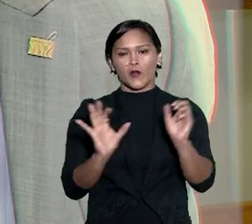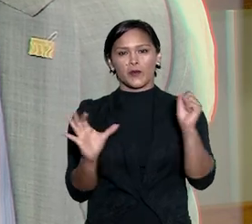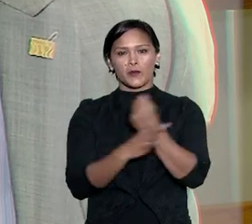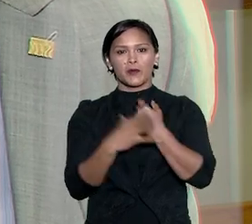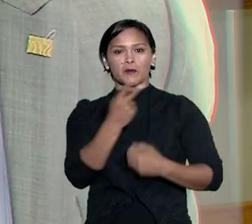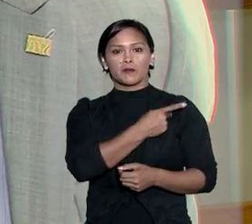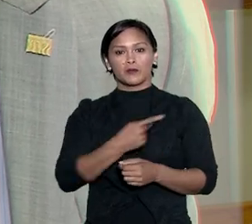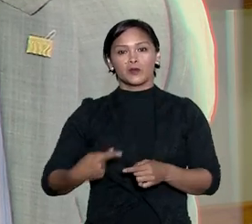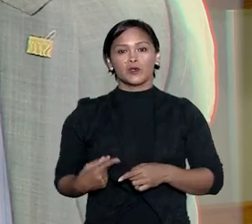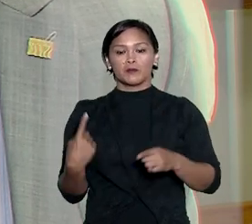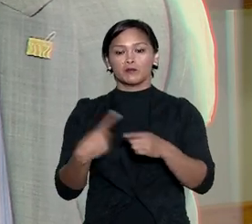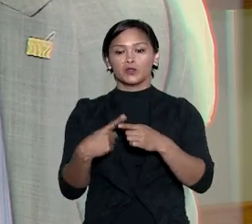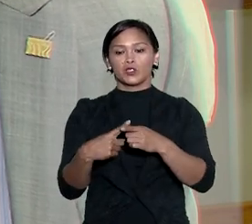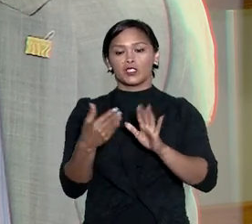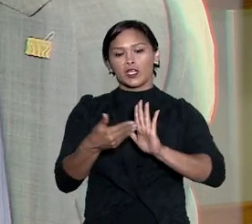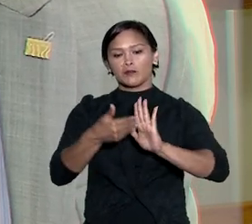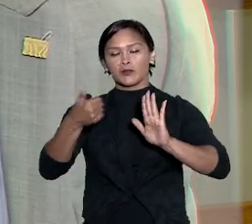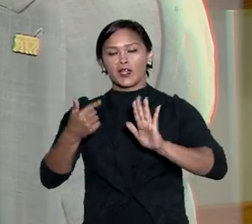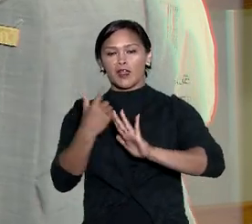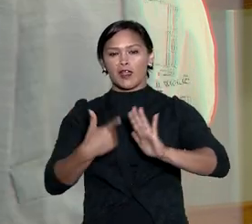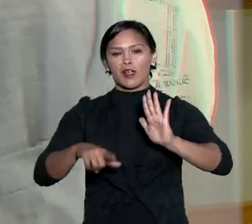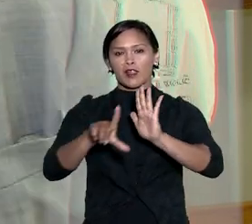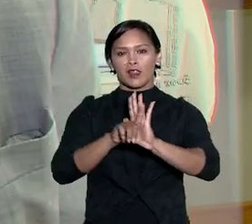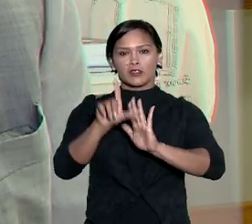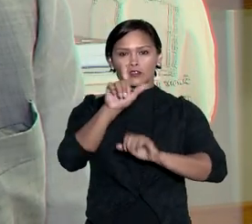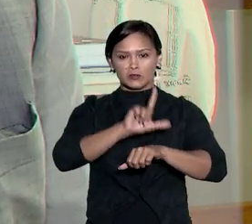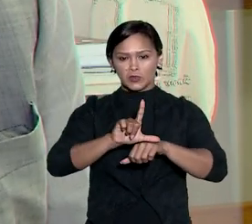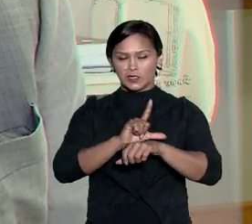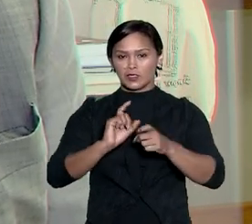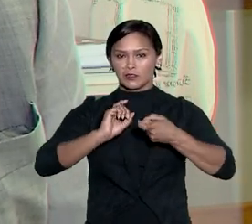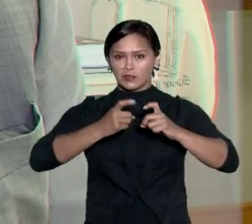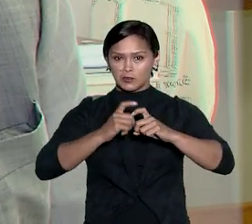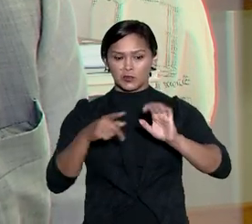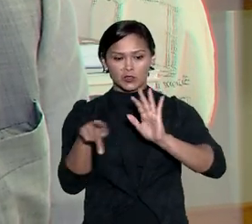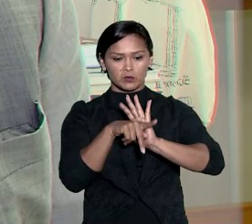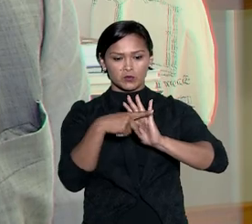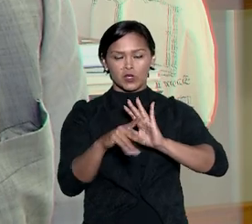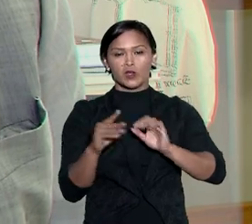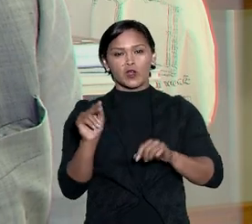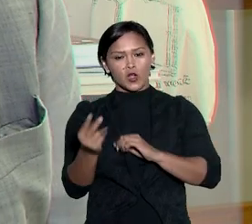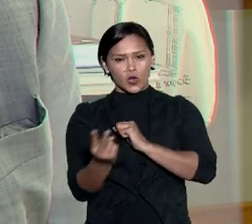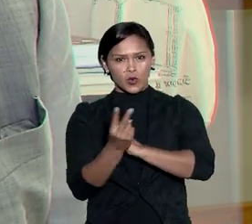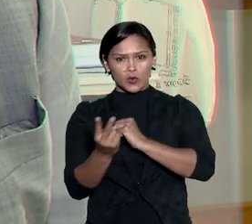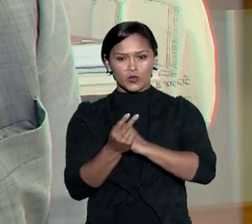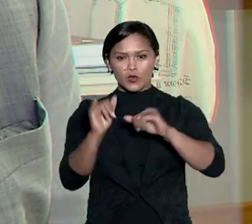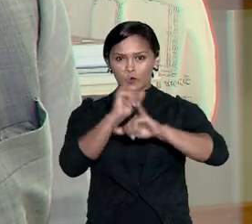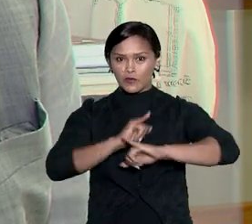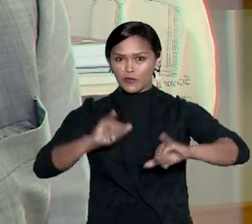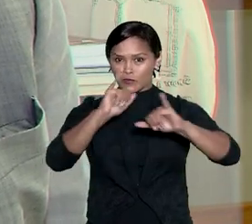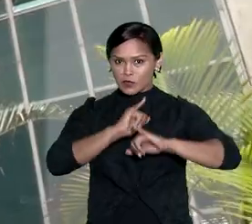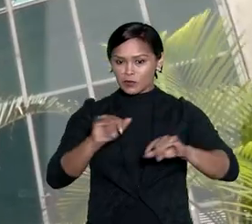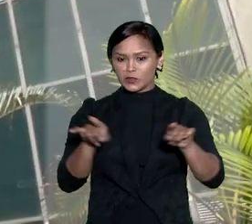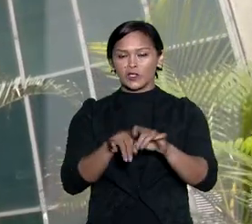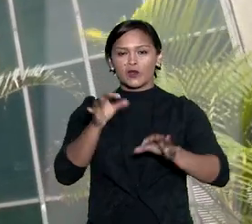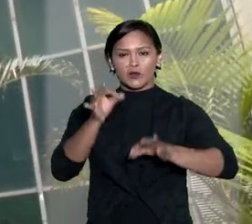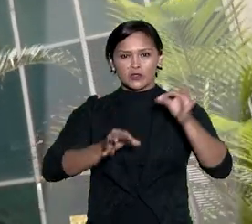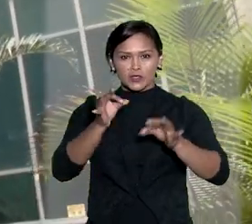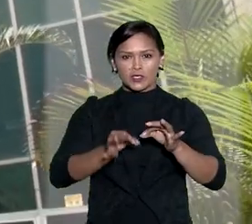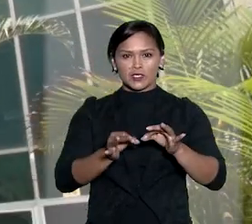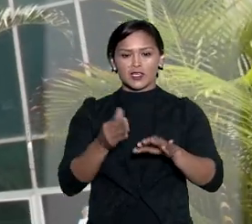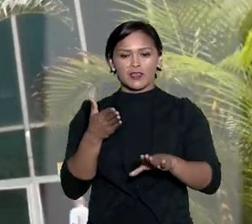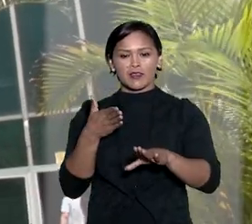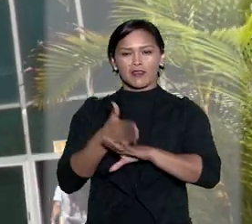pública, porque ao desconsiderar a legitimidade do ato administrativo que resguardou as informações, o